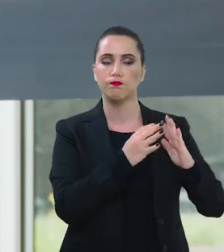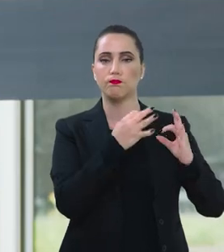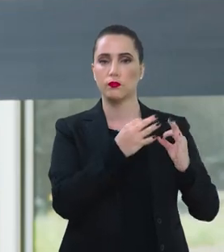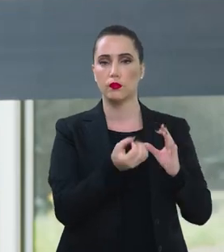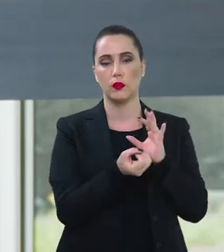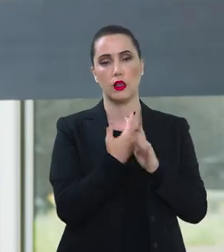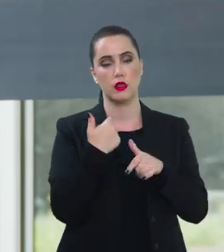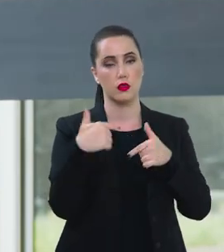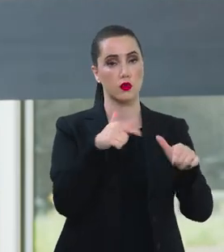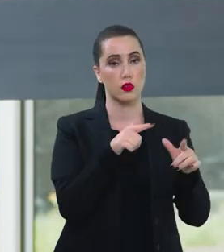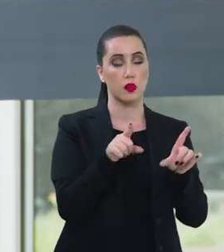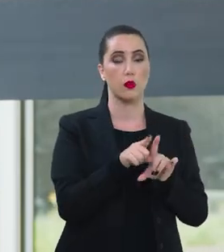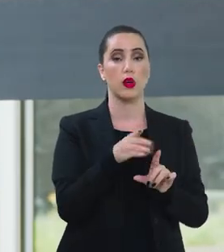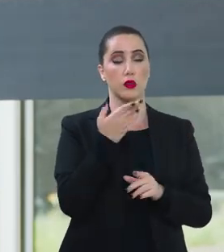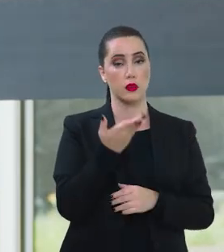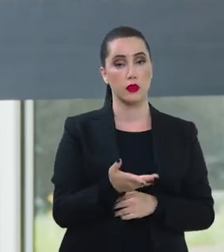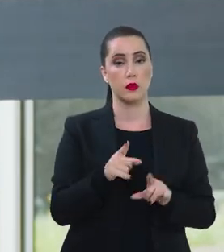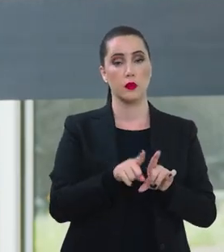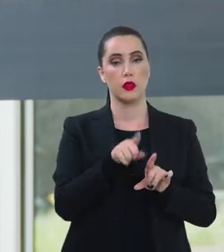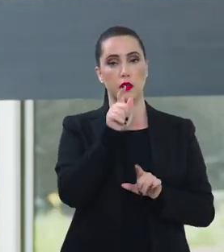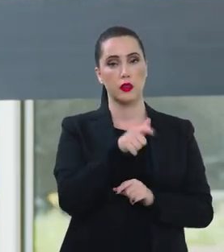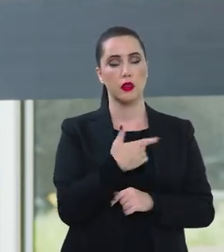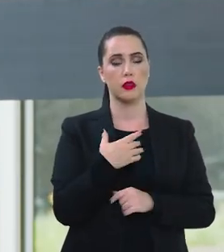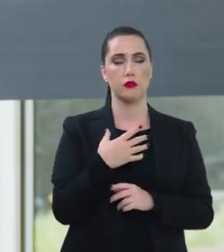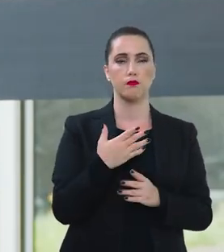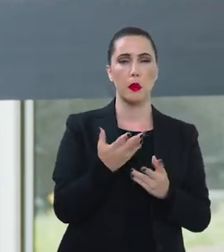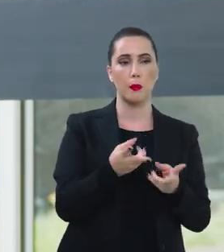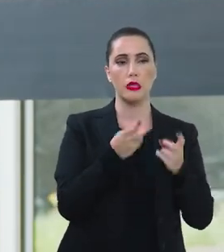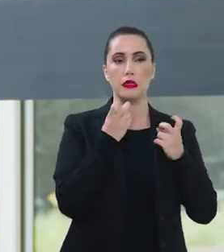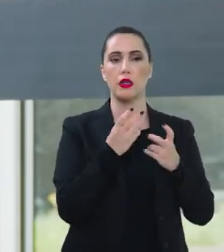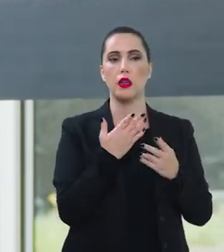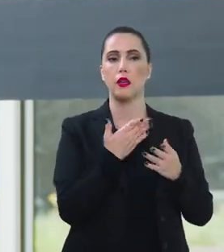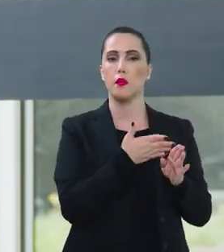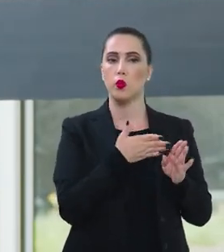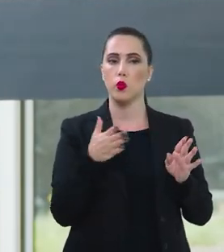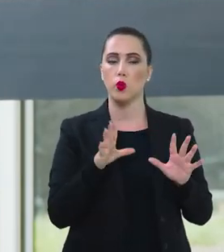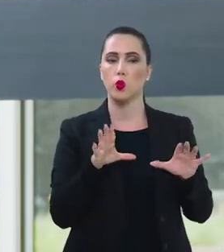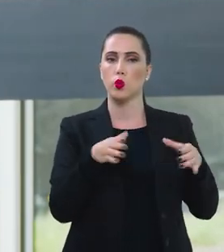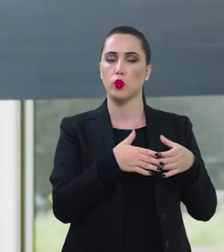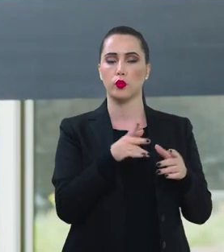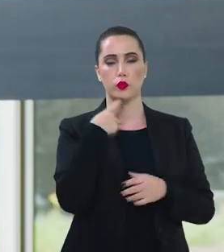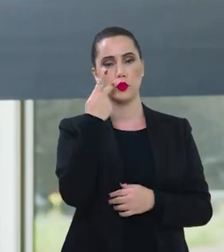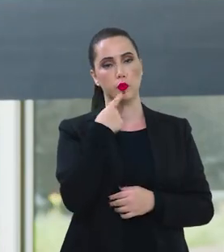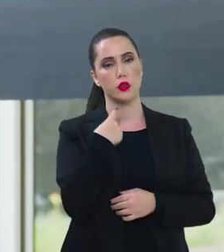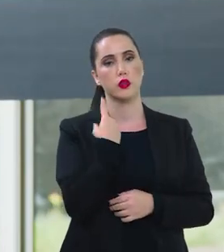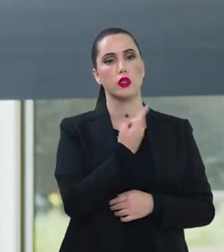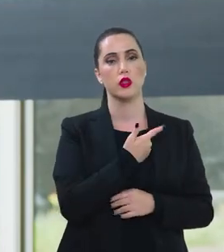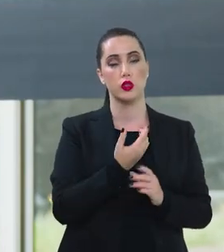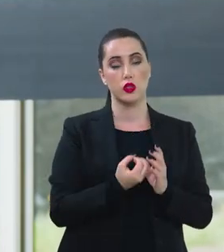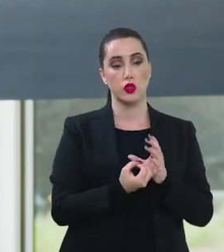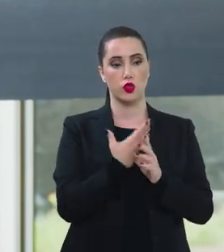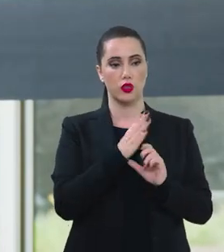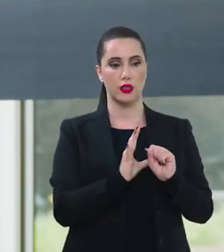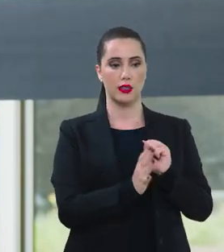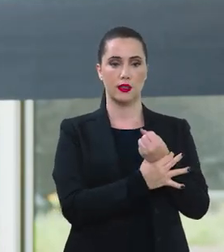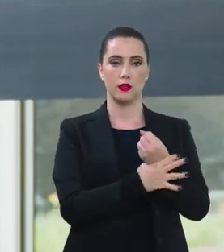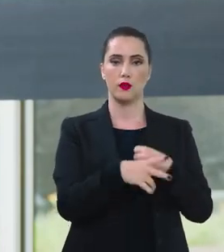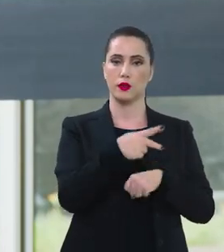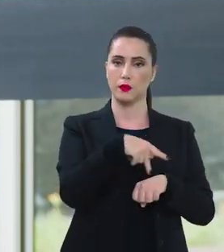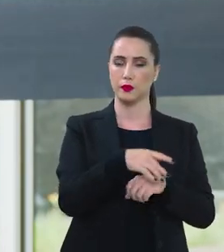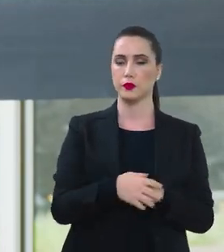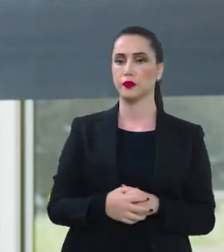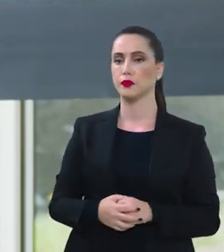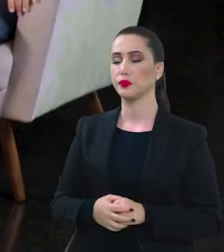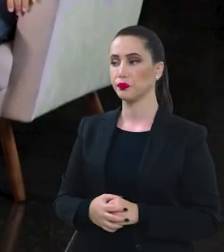moradia, à geração de emprego. E entende o quanto que é através do conjunto das políticas públicas que a gente, de fato, constrói com